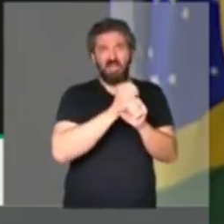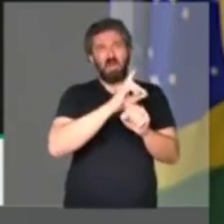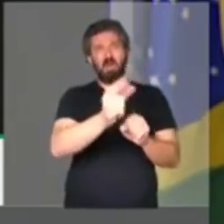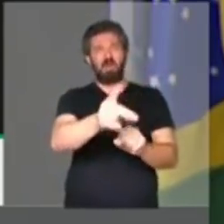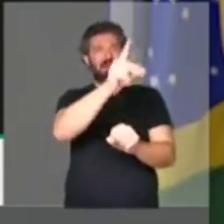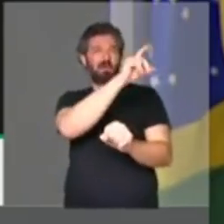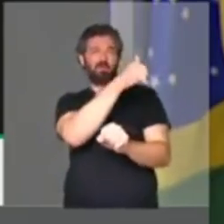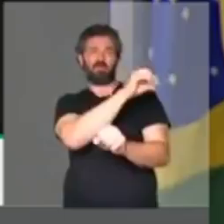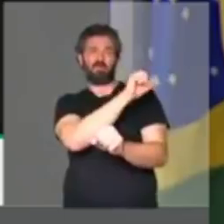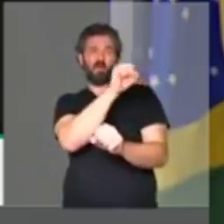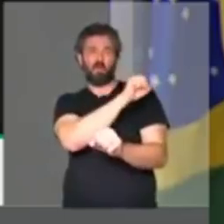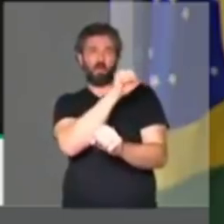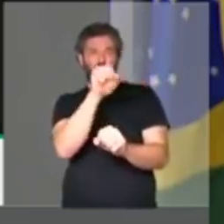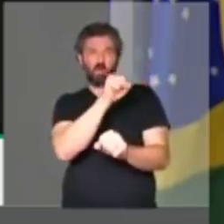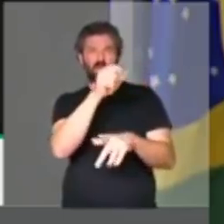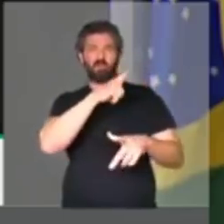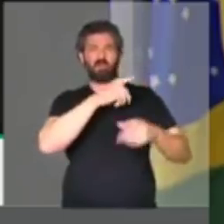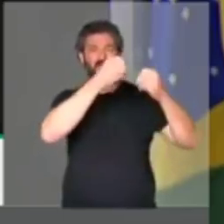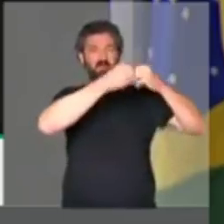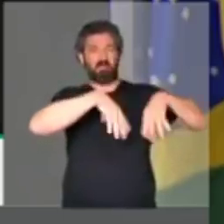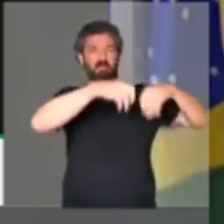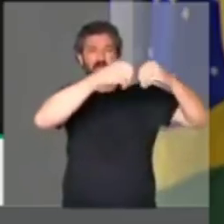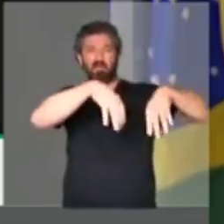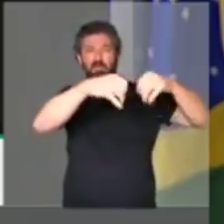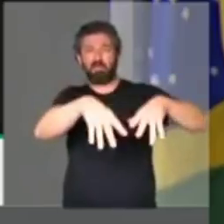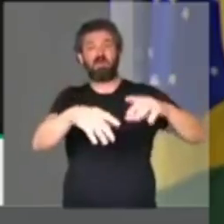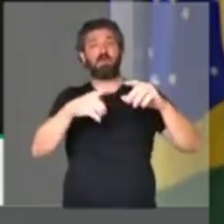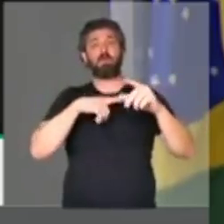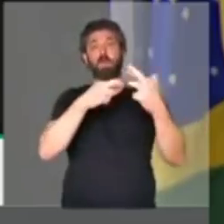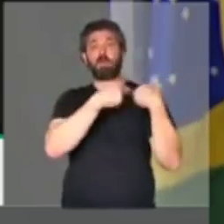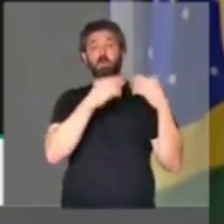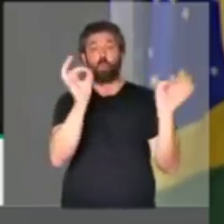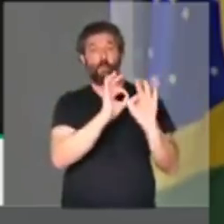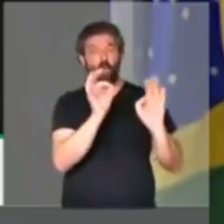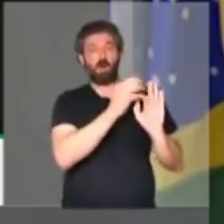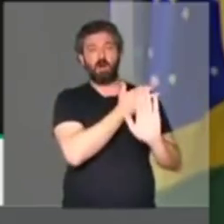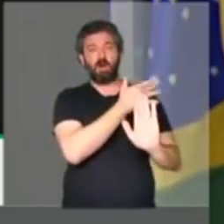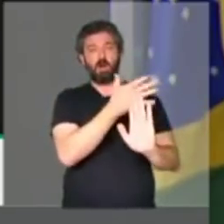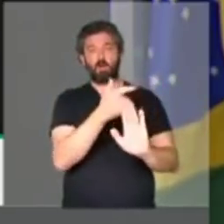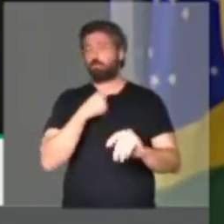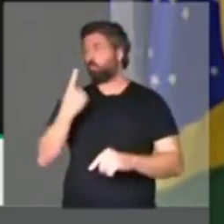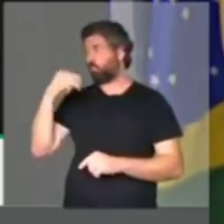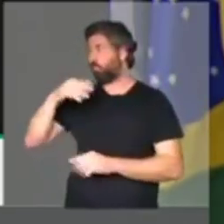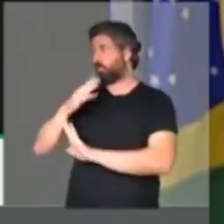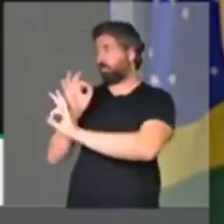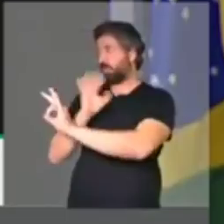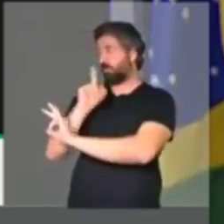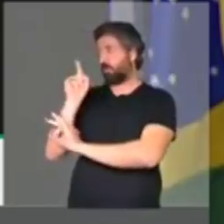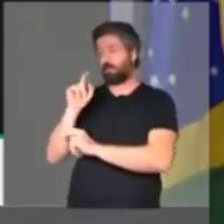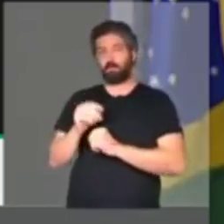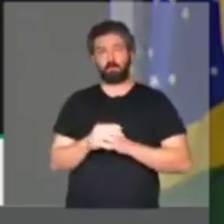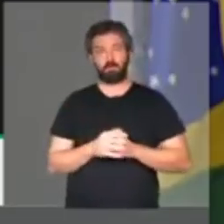1988, cheios de desastres, falta de responsabilidade. E peço um minuto para concluir.